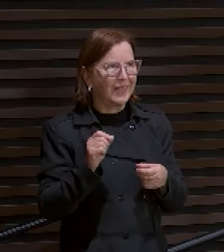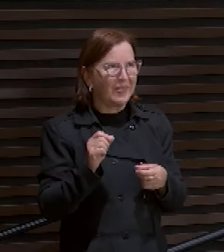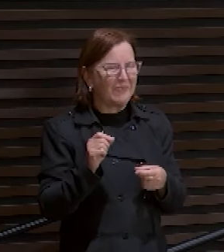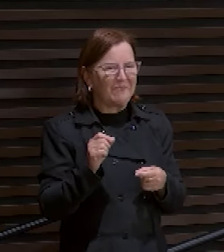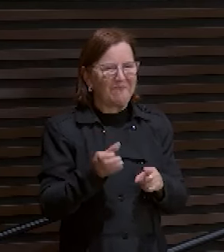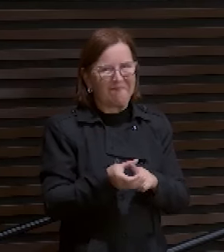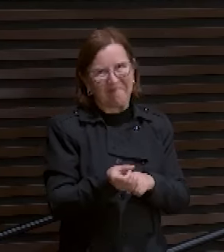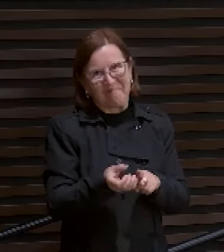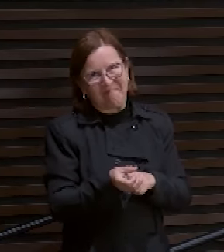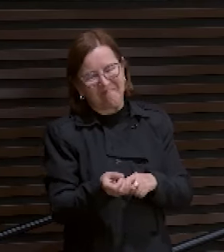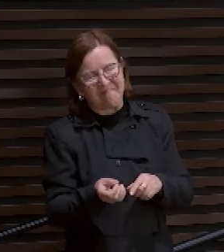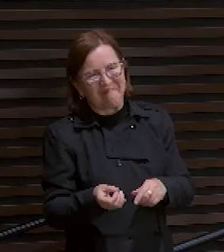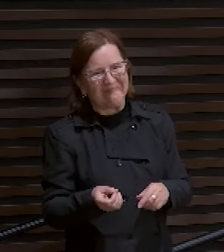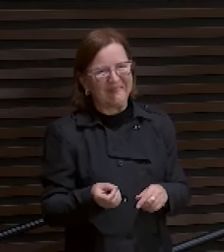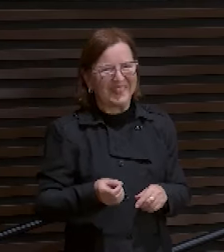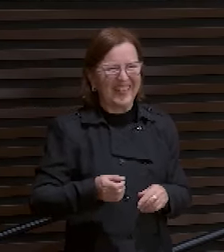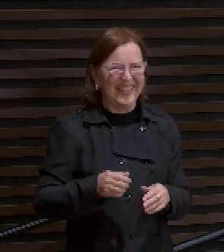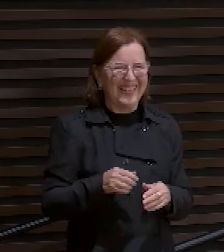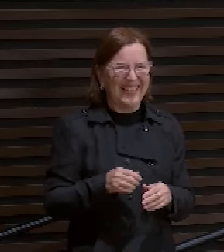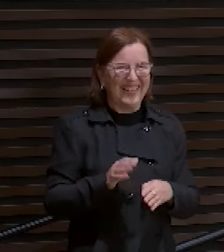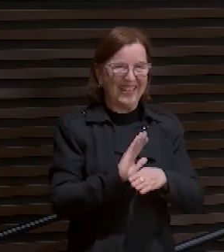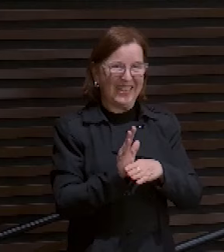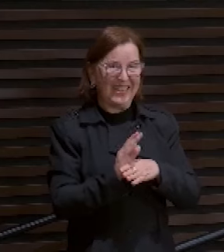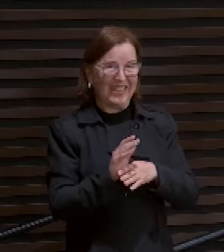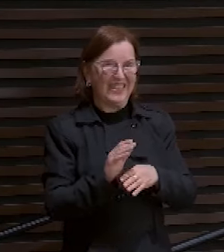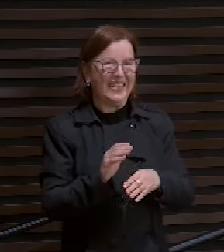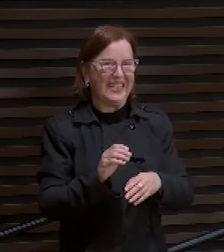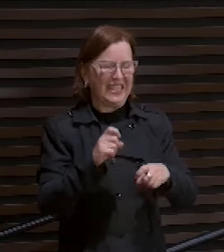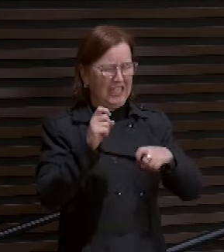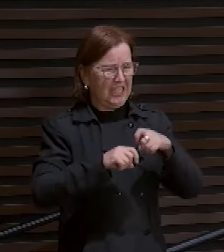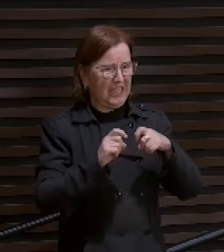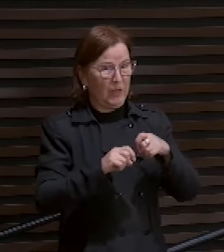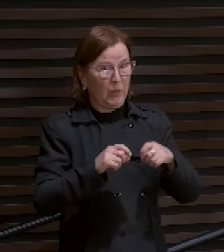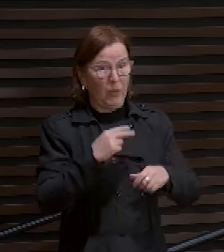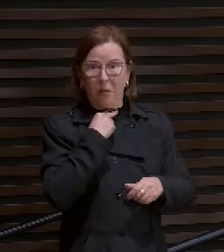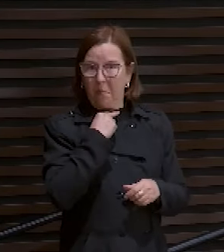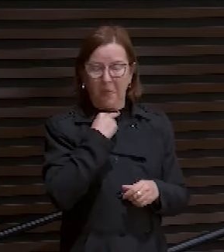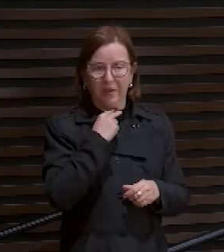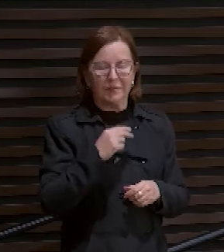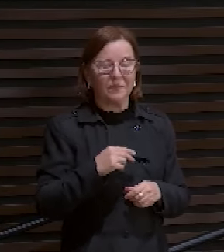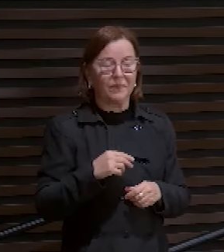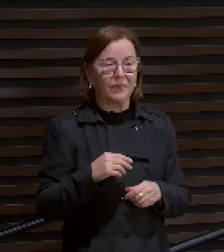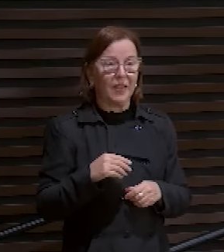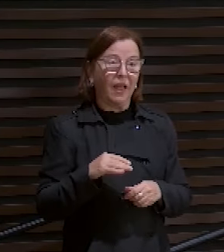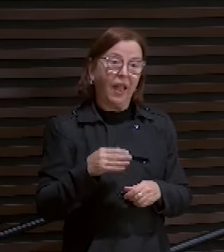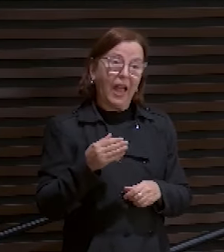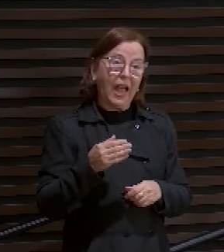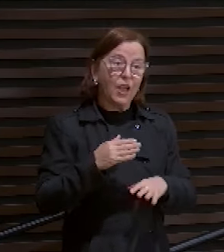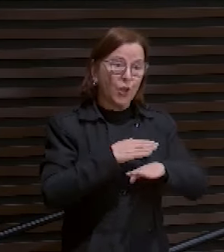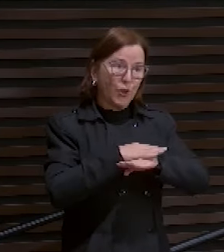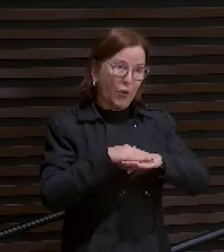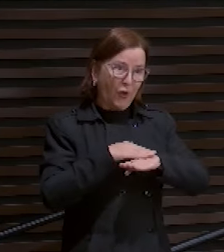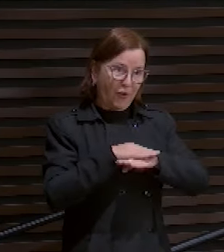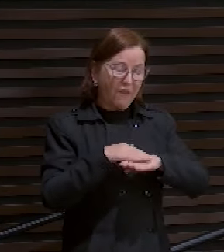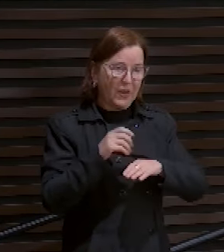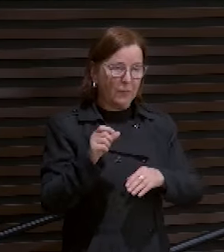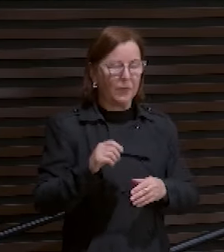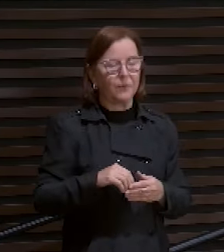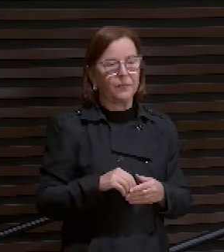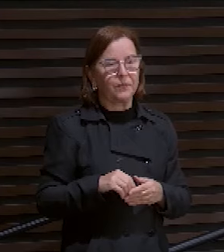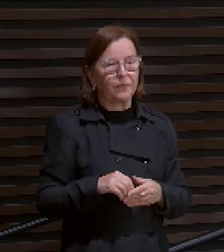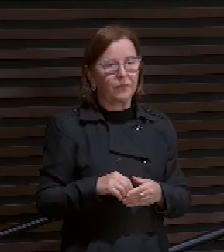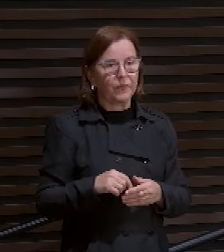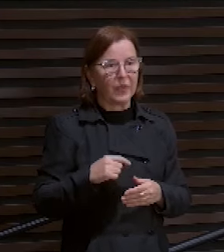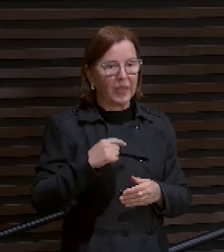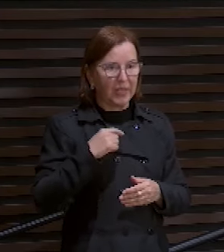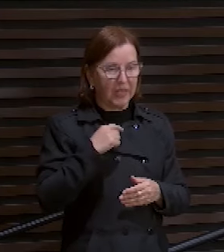Com a pornografia? Não pode mais? Aí nós fomos tratar com eles um pouquinho. Falei, eu estou tratando